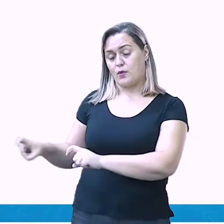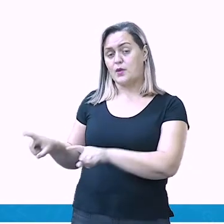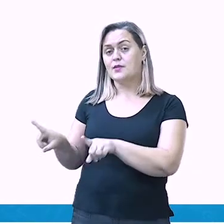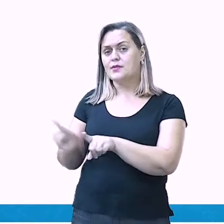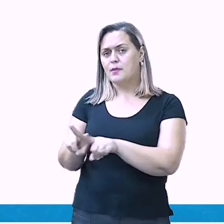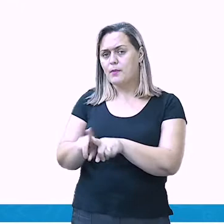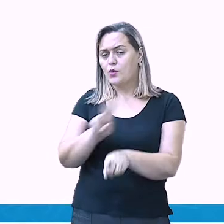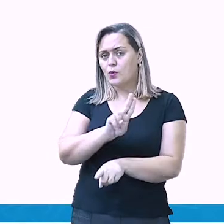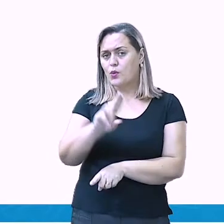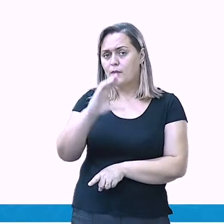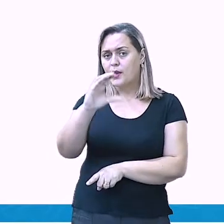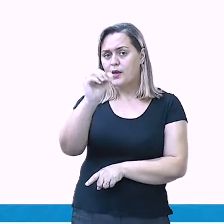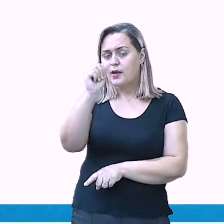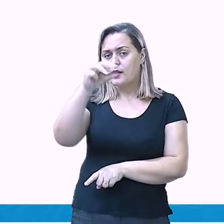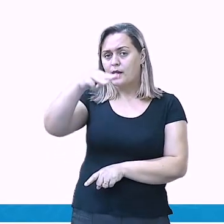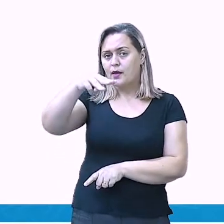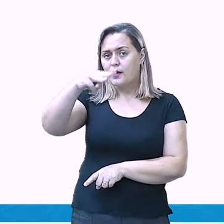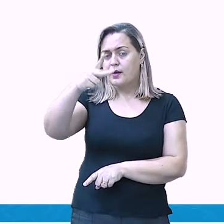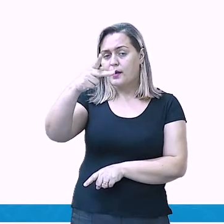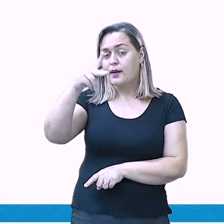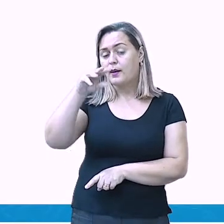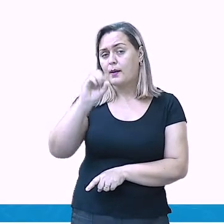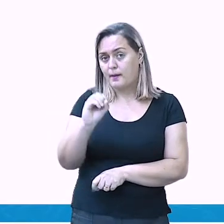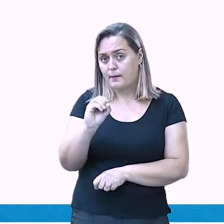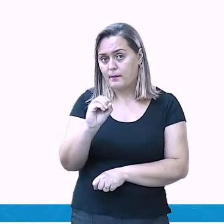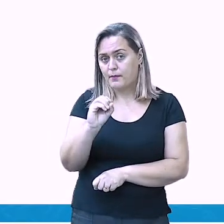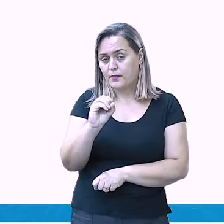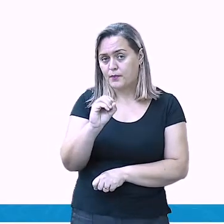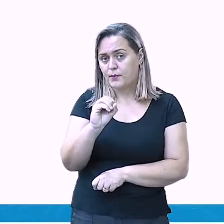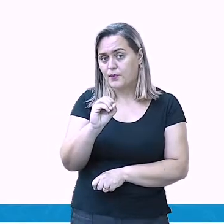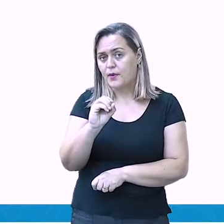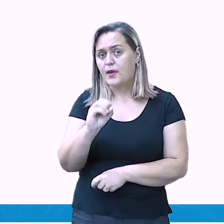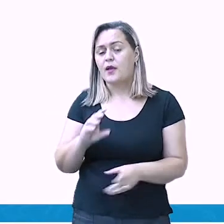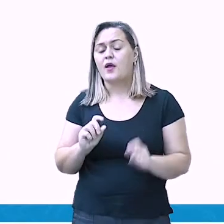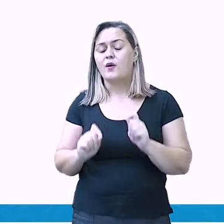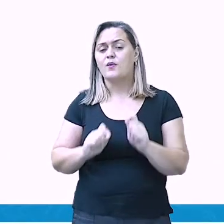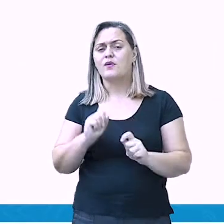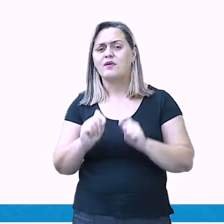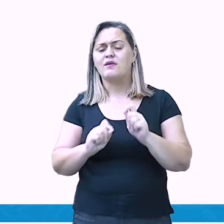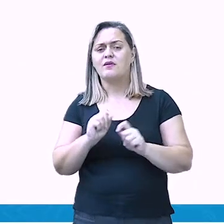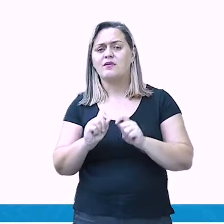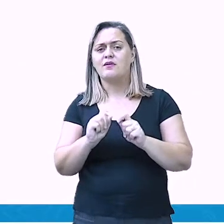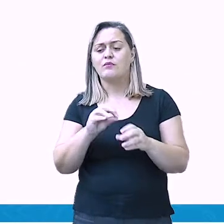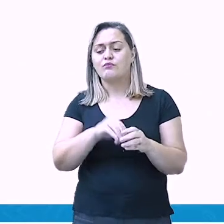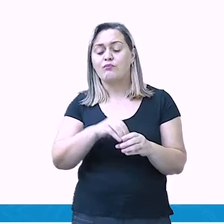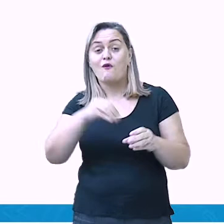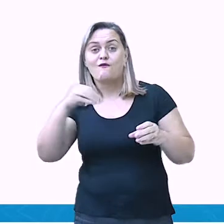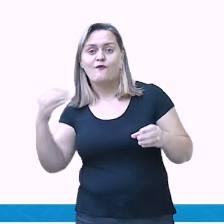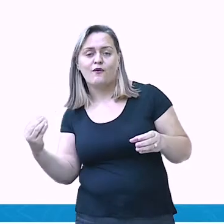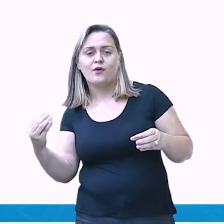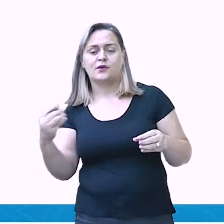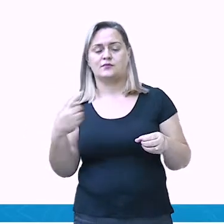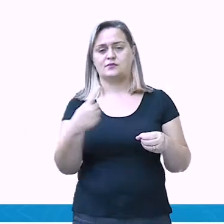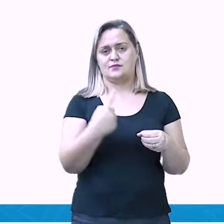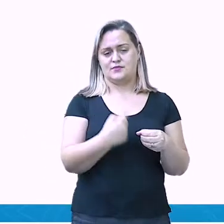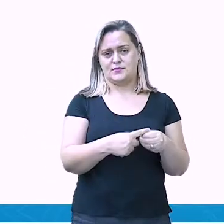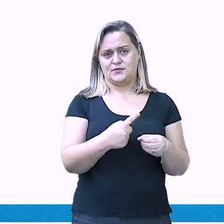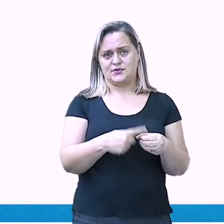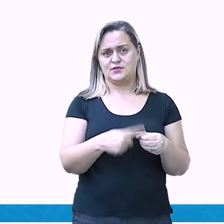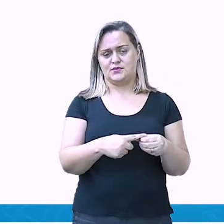campo, é aquela que não faz parte dos meios urbanos, sendo utilizada para o